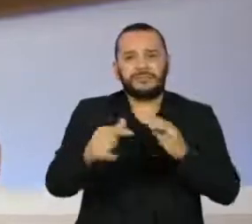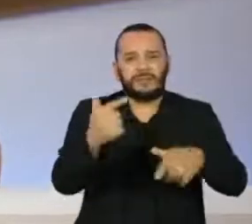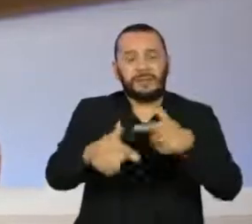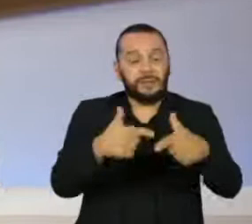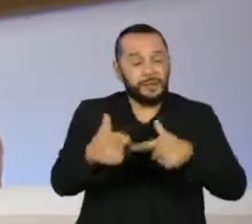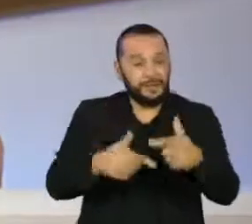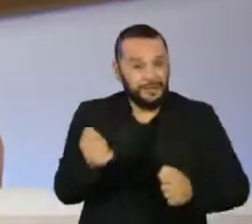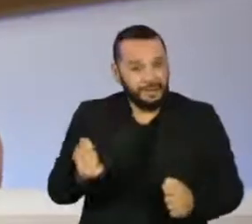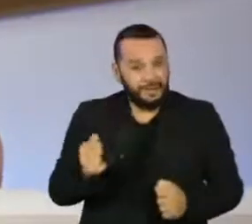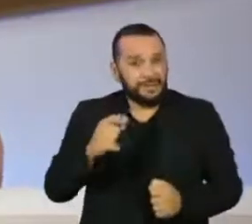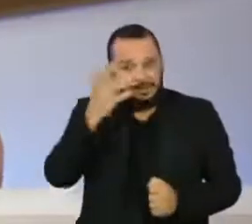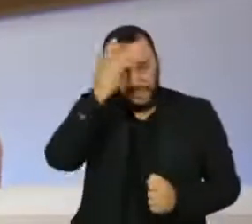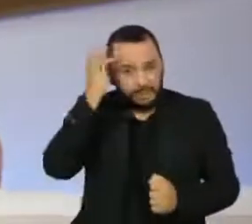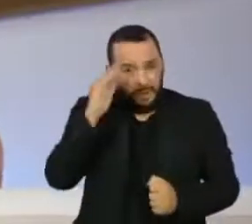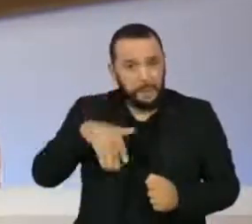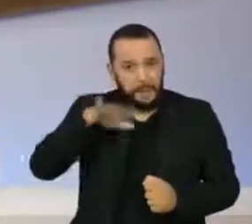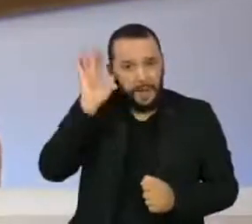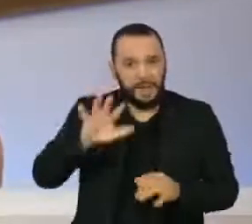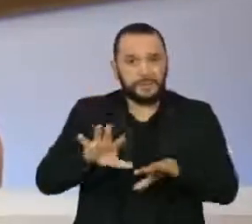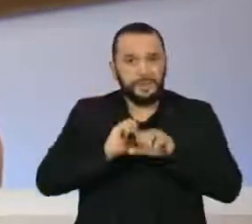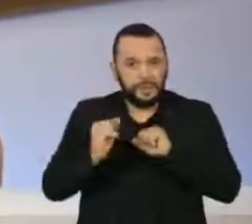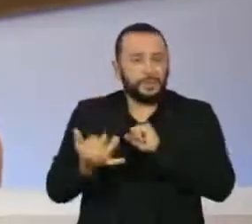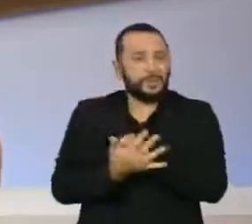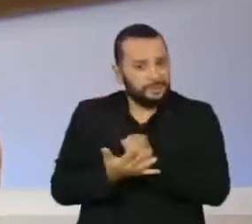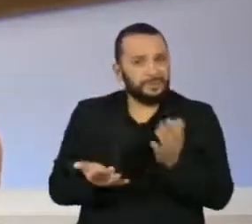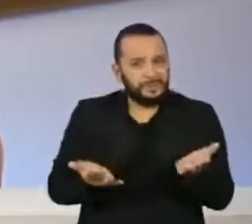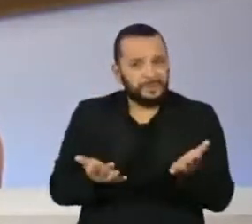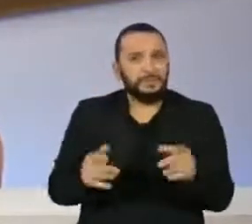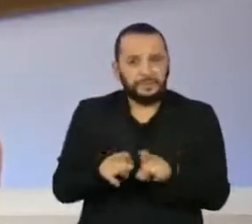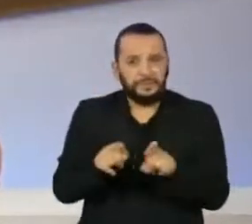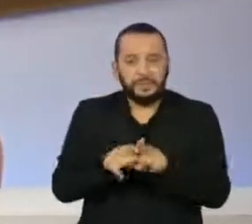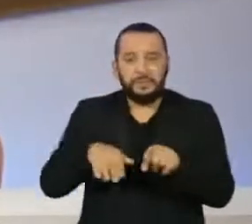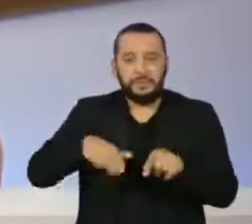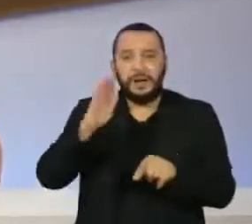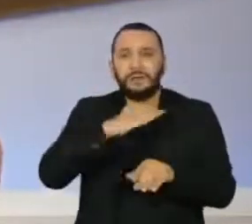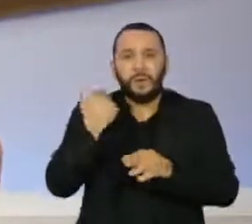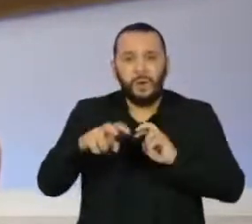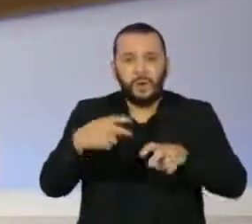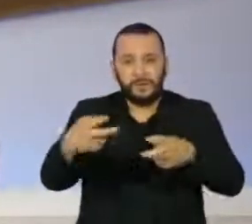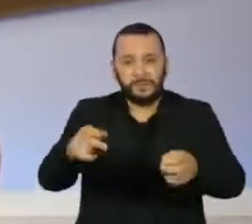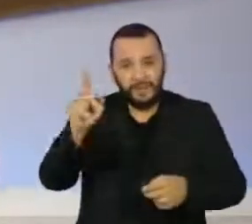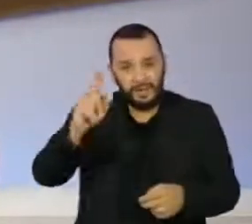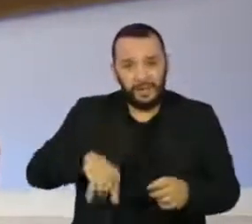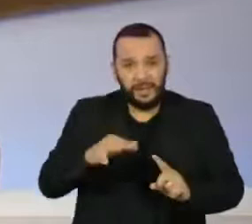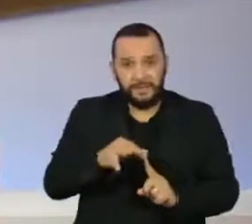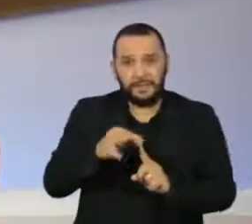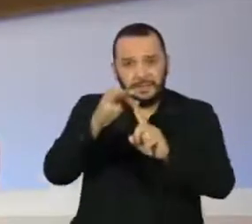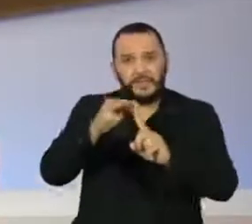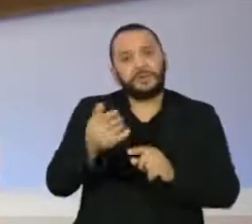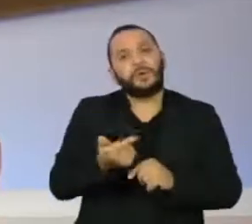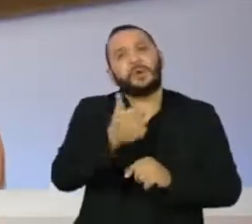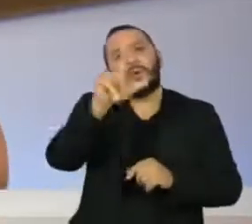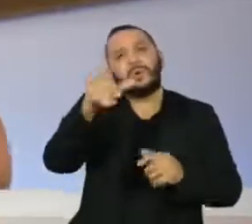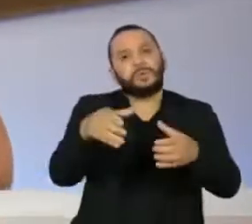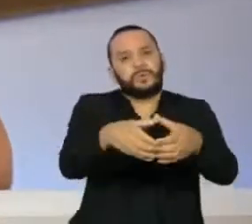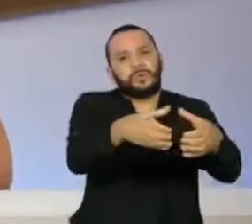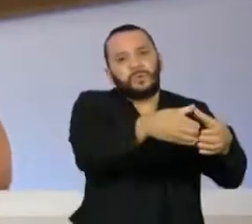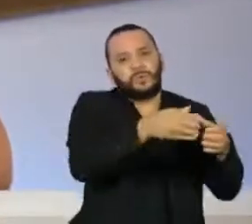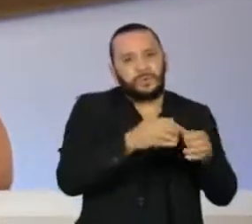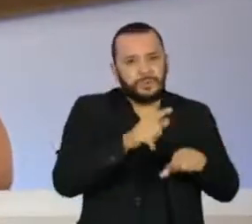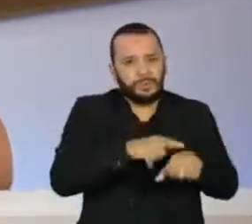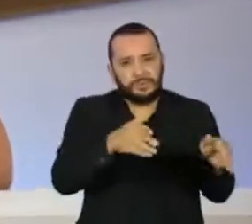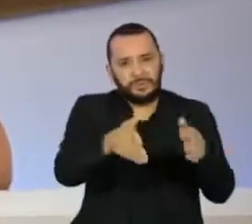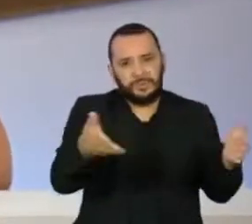elas têm um risco muito maior tanto de contaminação quanto de morte, seria o caso de priorizar outras populações nesse momento?